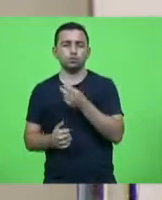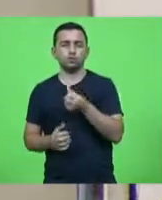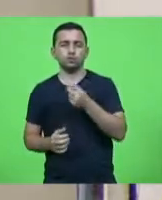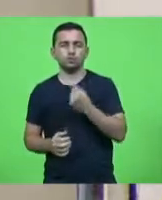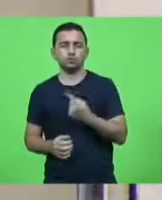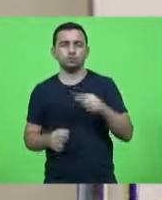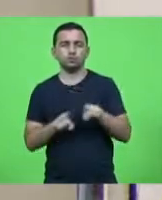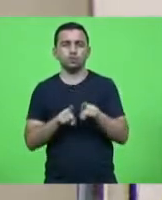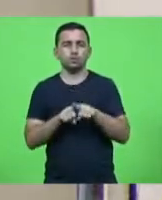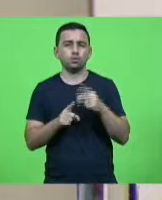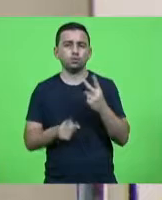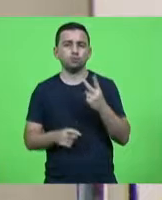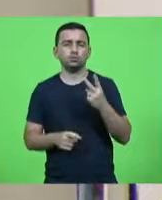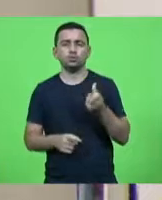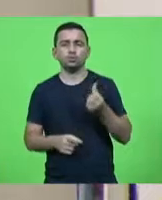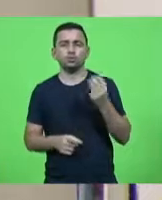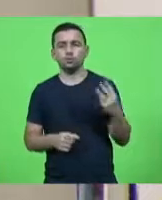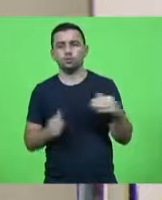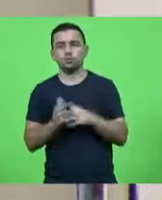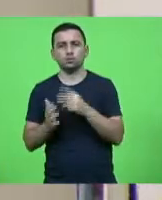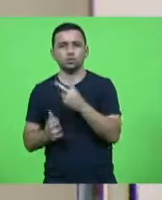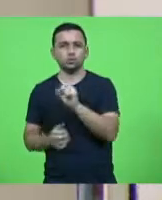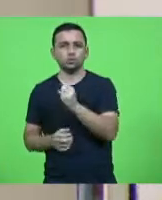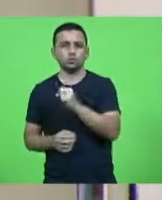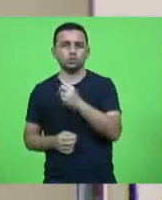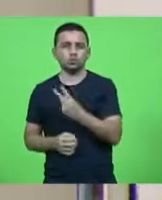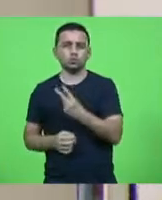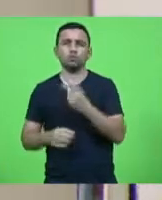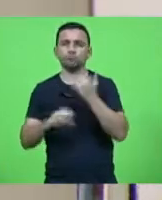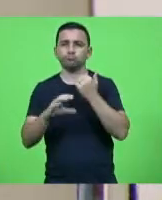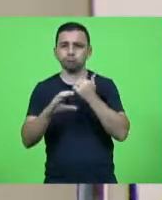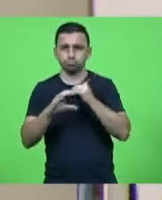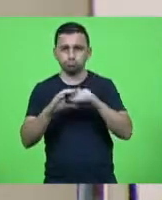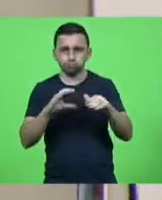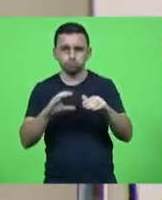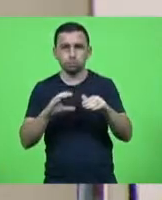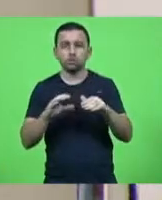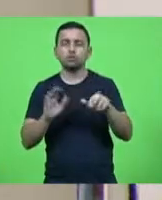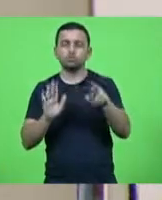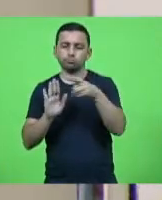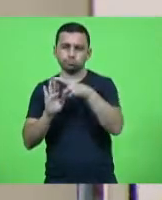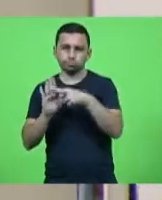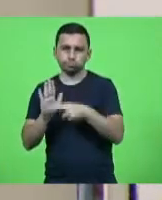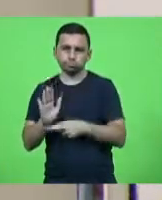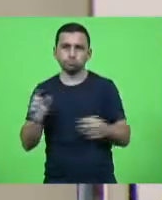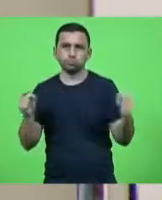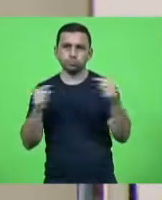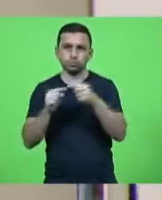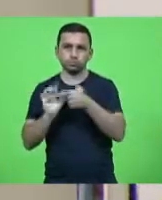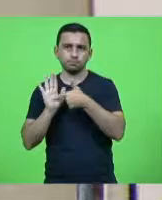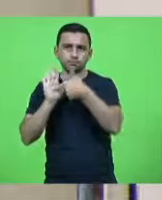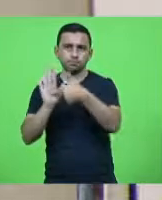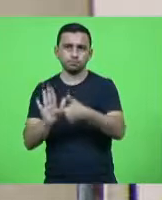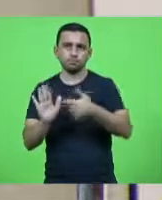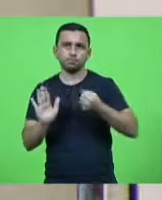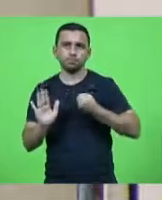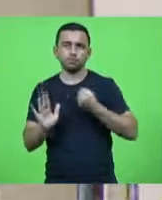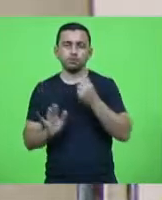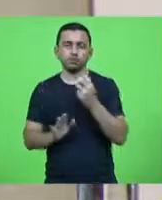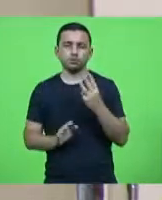282. Esta presença comunica e quem encaminhará os destinatários conforme determina o regimento interno as seguintes indicações. Indicações